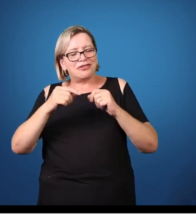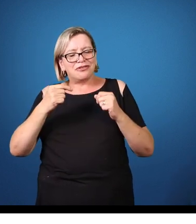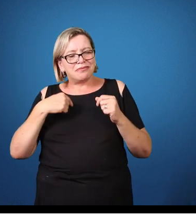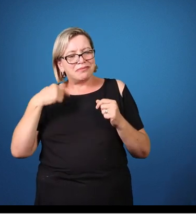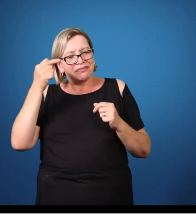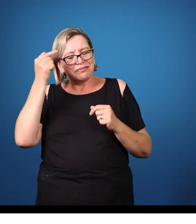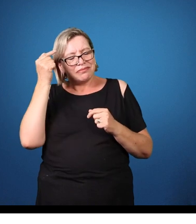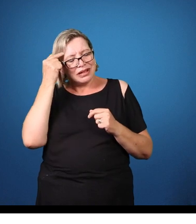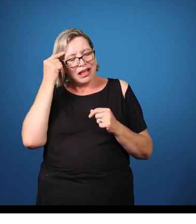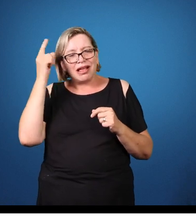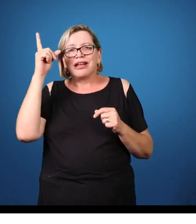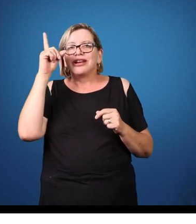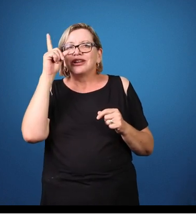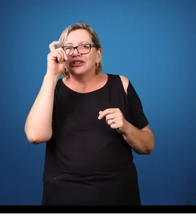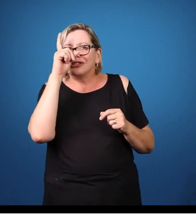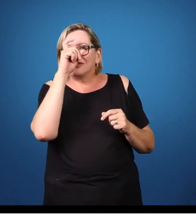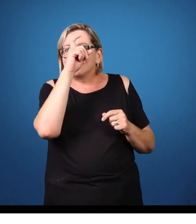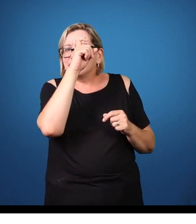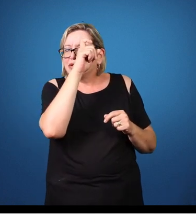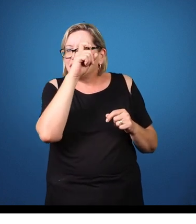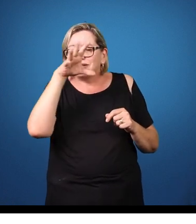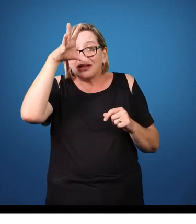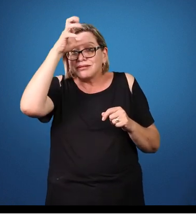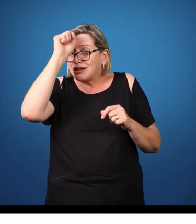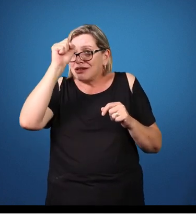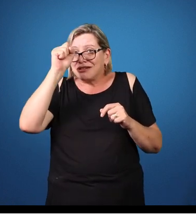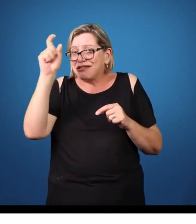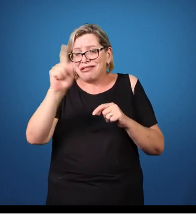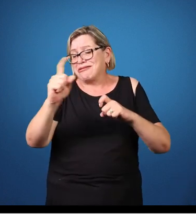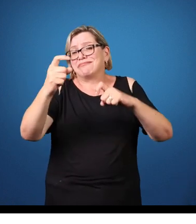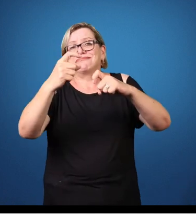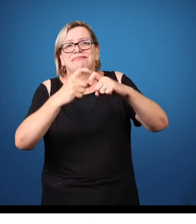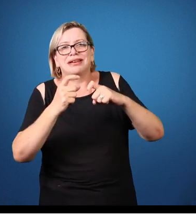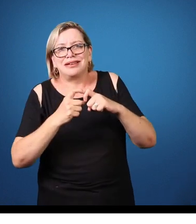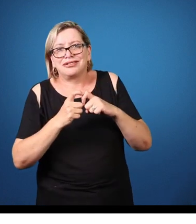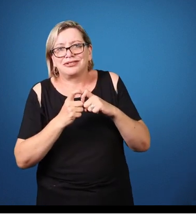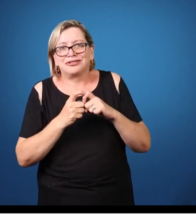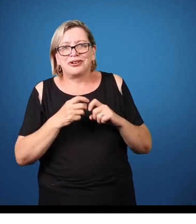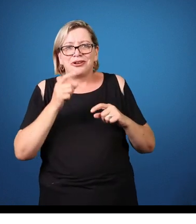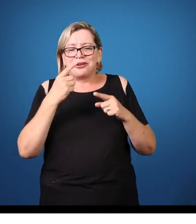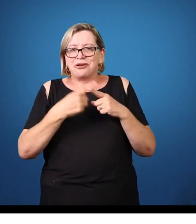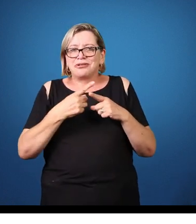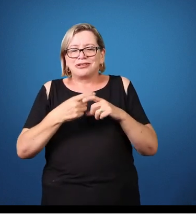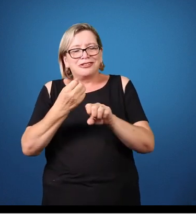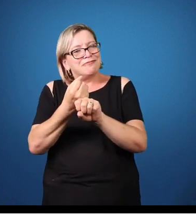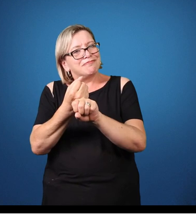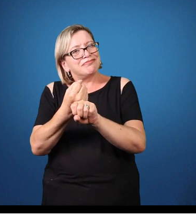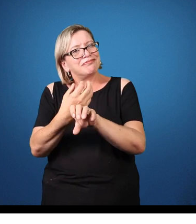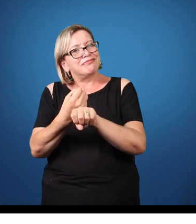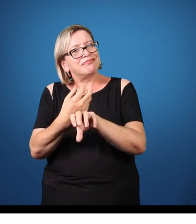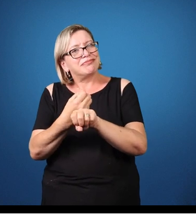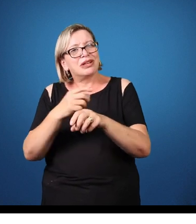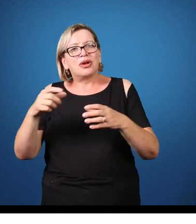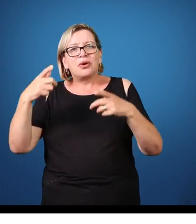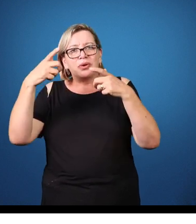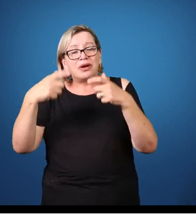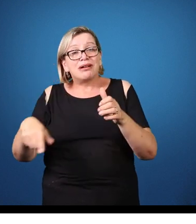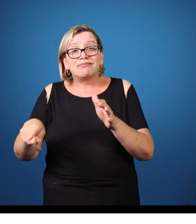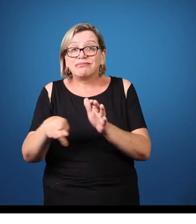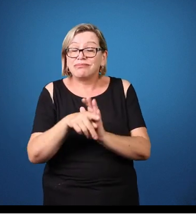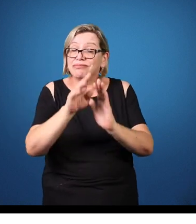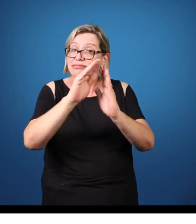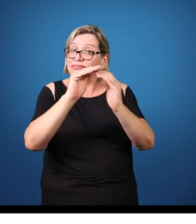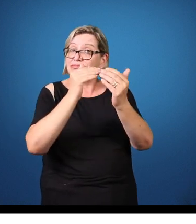do processo de ensino e aprendizagem, o lugar mais adequado talvez seja com as pessoas da área da educação. Na